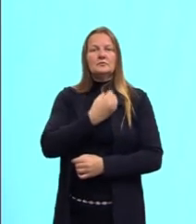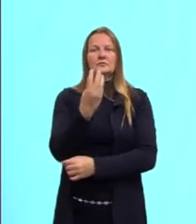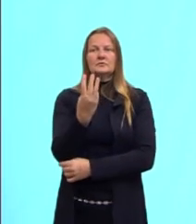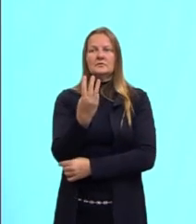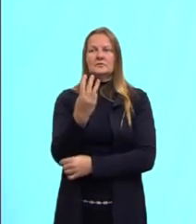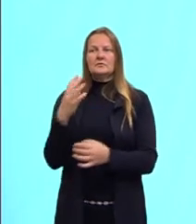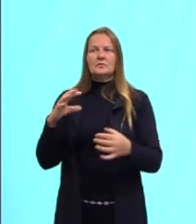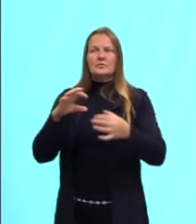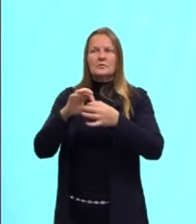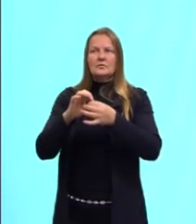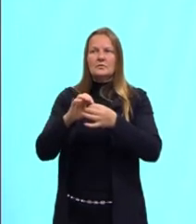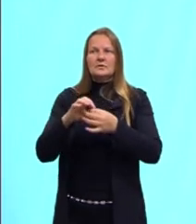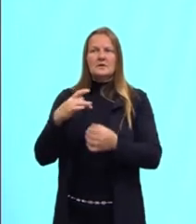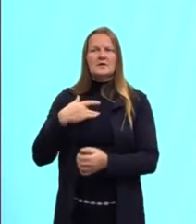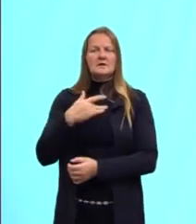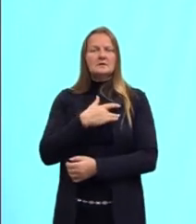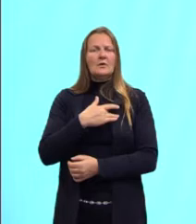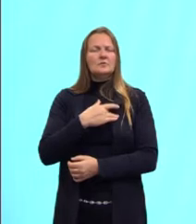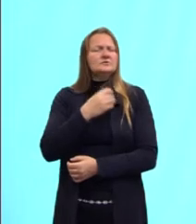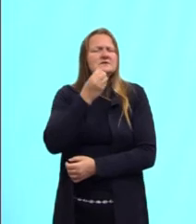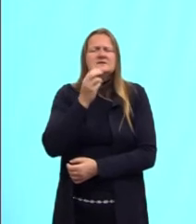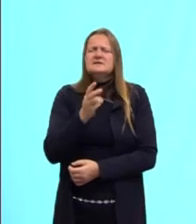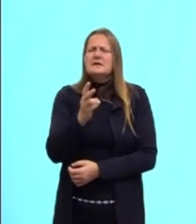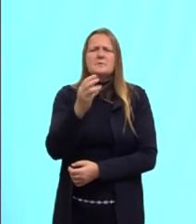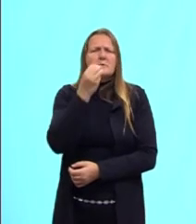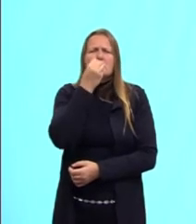está associado à Saúde e Bem-Estar.